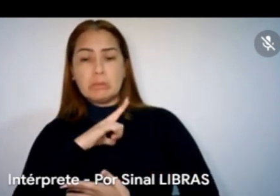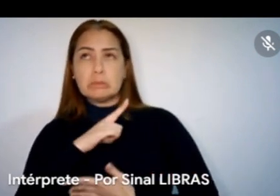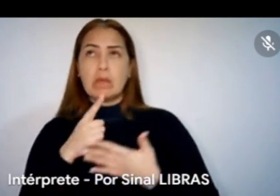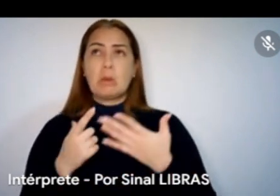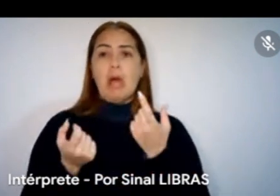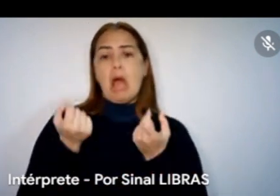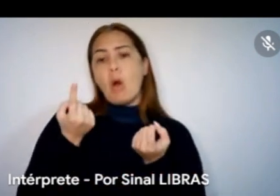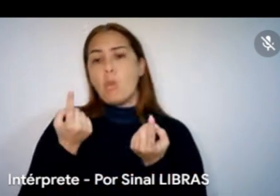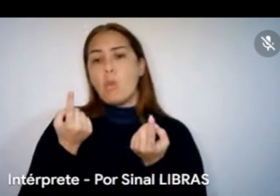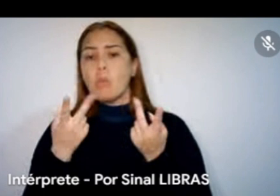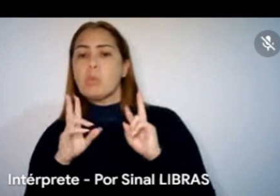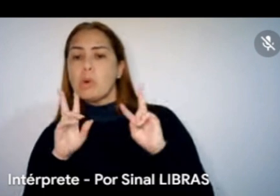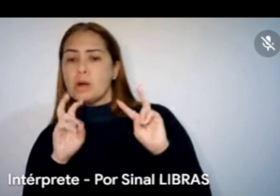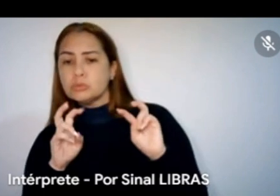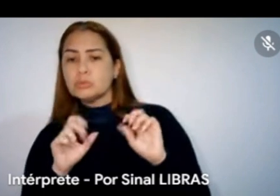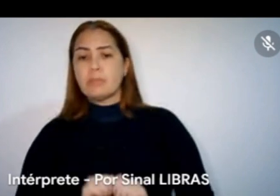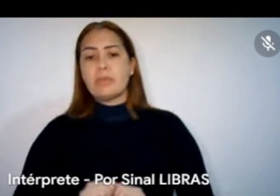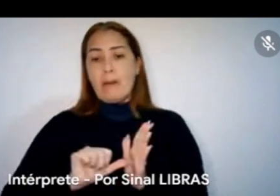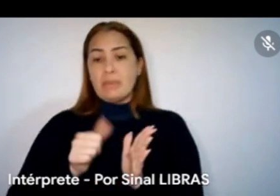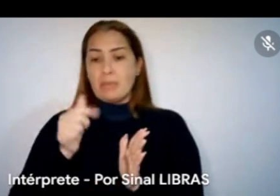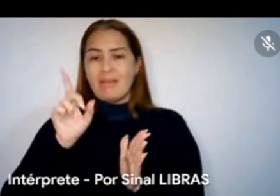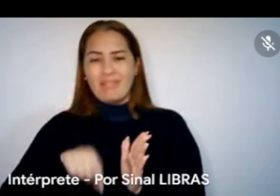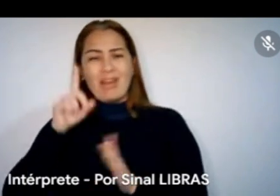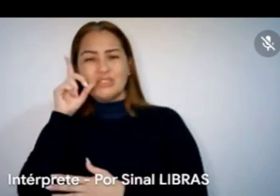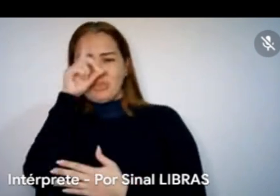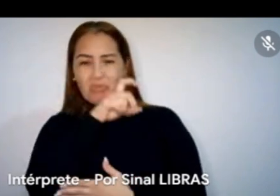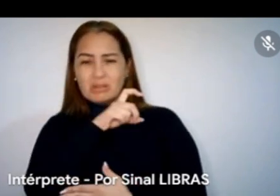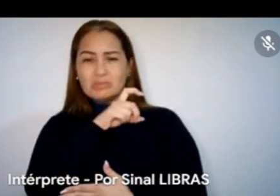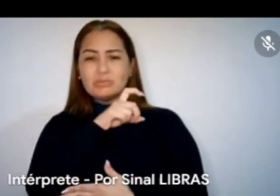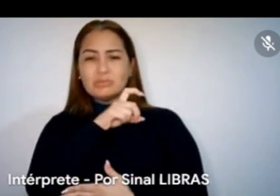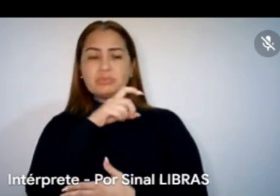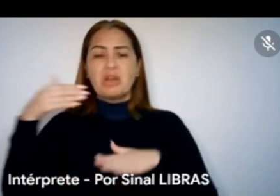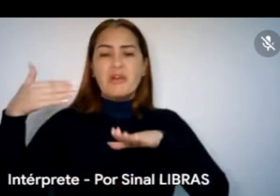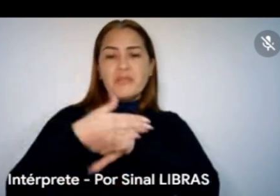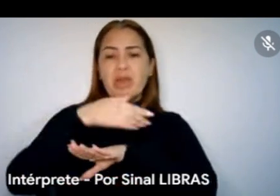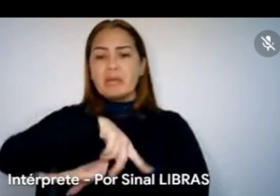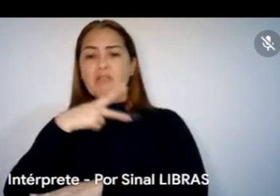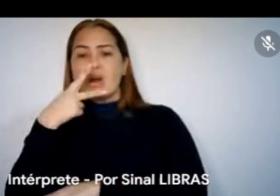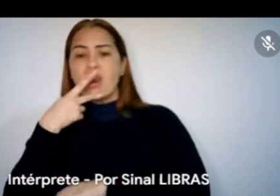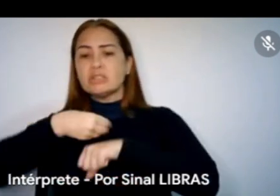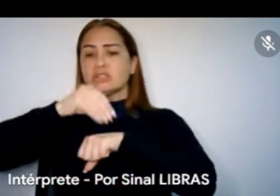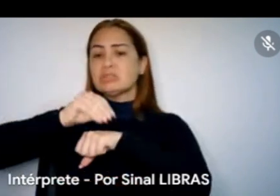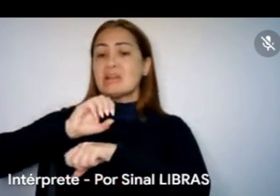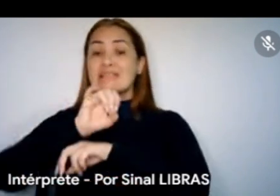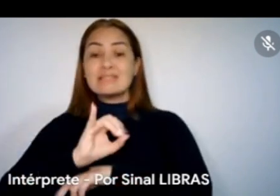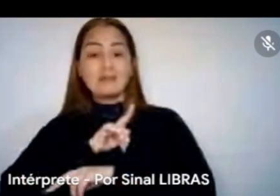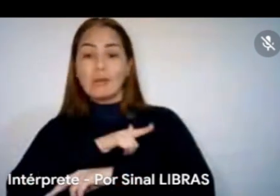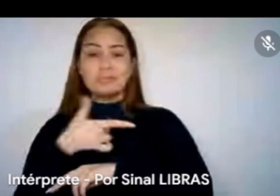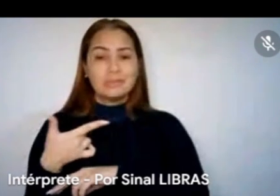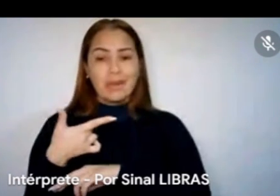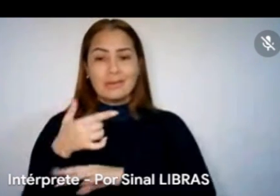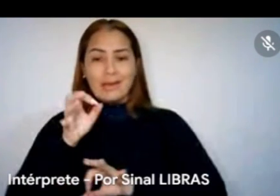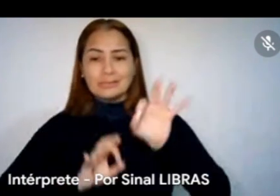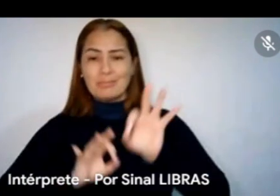é que fica difícil aqui falar e dar sugestões quando não se tem esse plano de aplicação que deveria